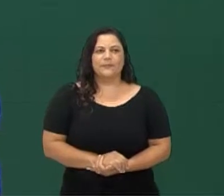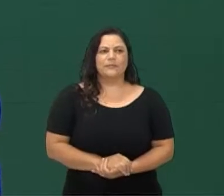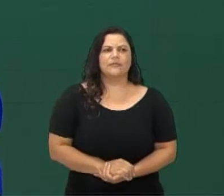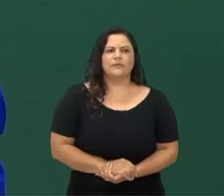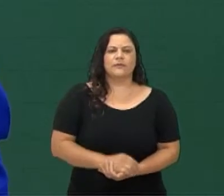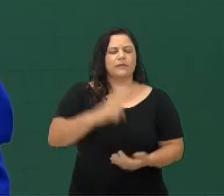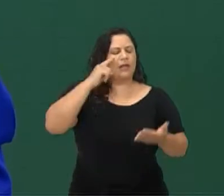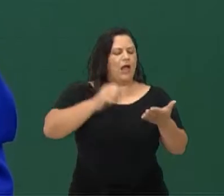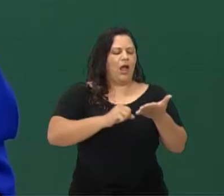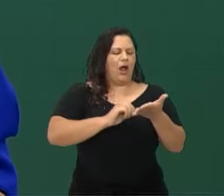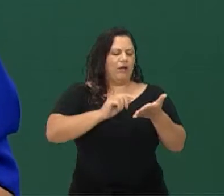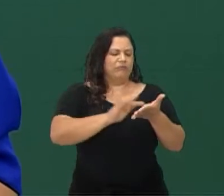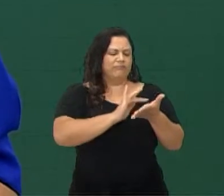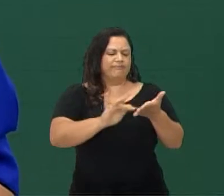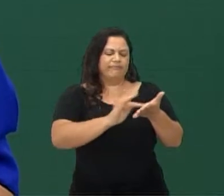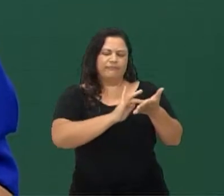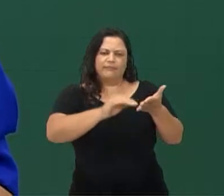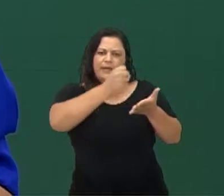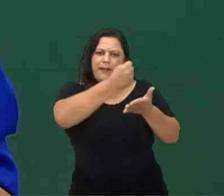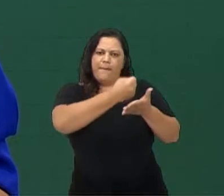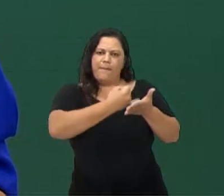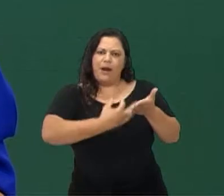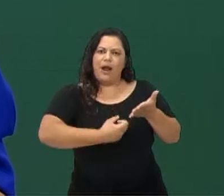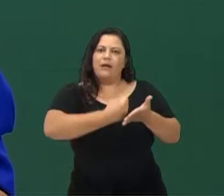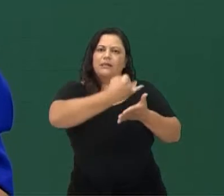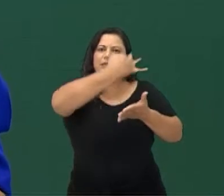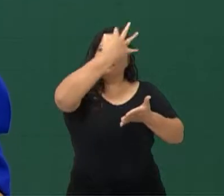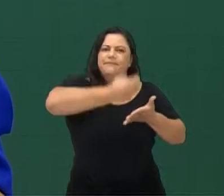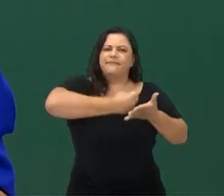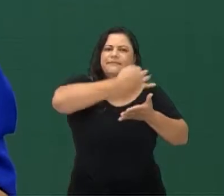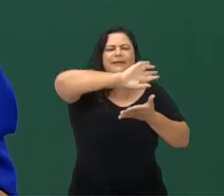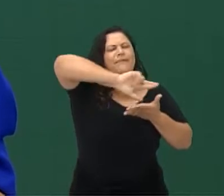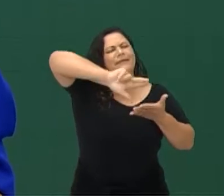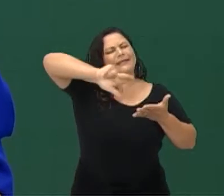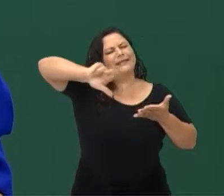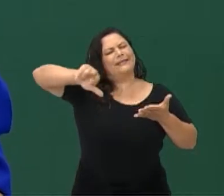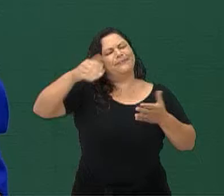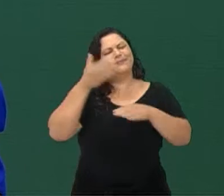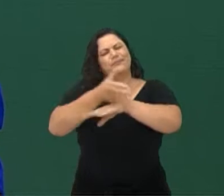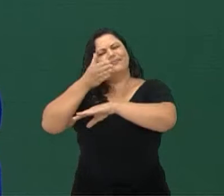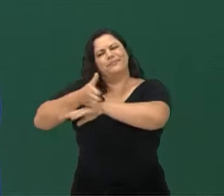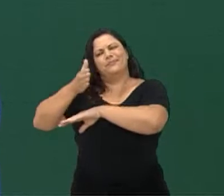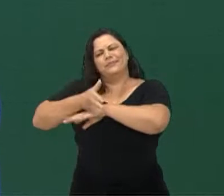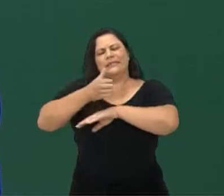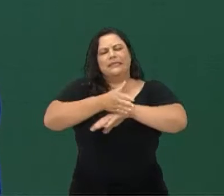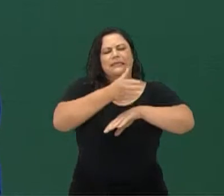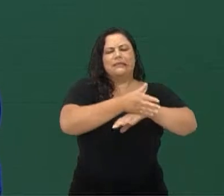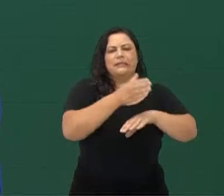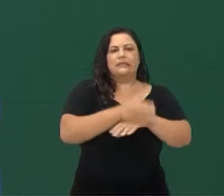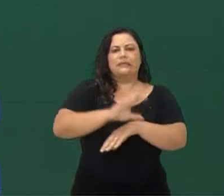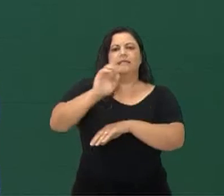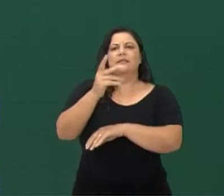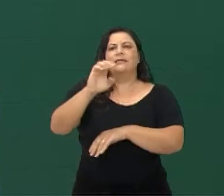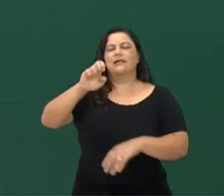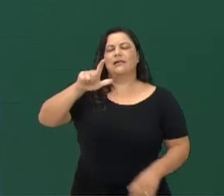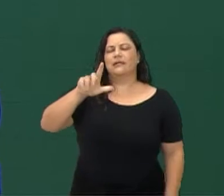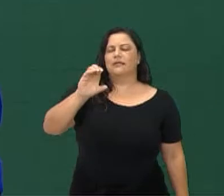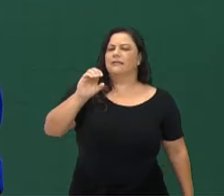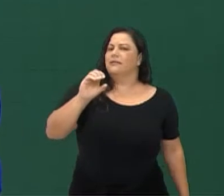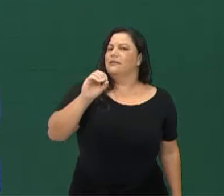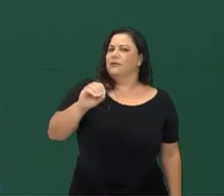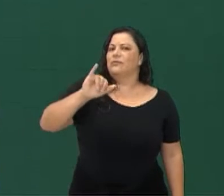a gente tem várias outras participações aqui. A Eloísa, do Colégio Estadual Pedro II.